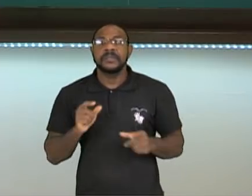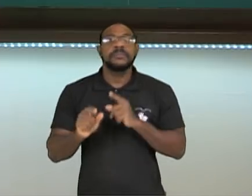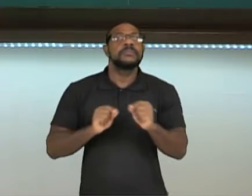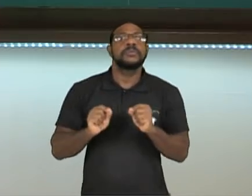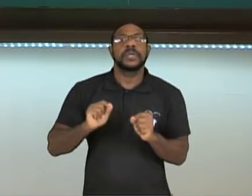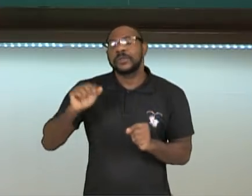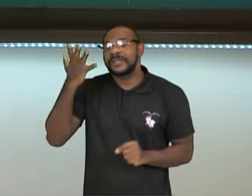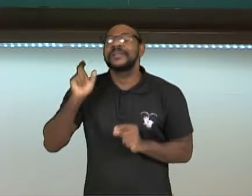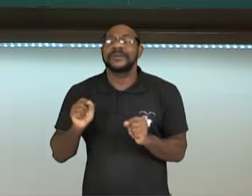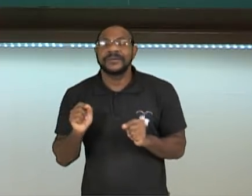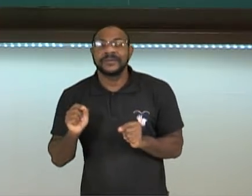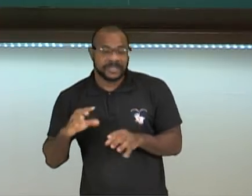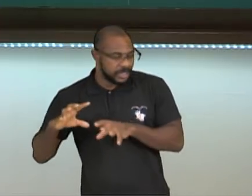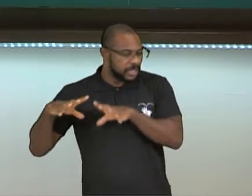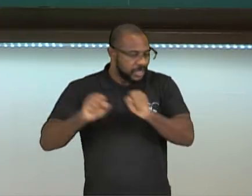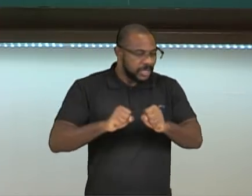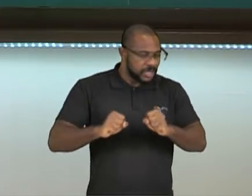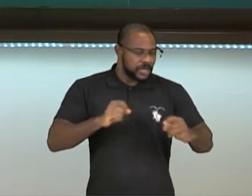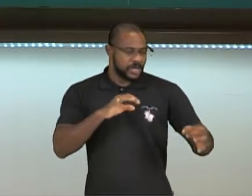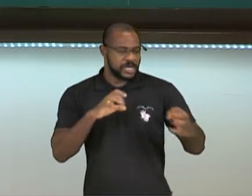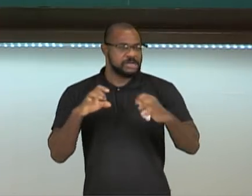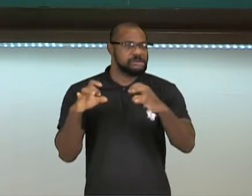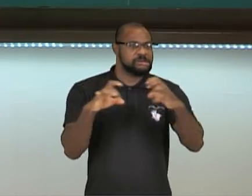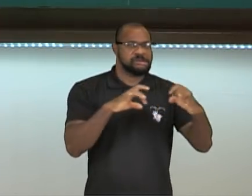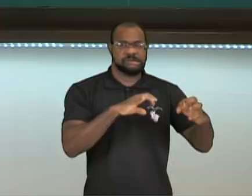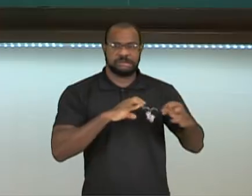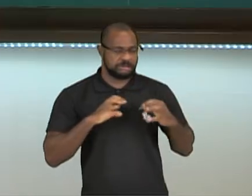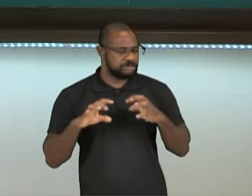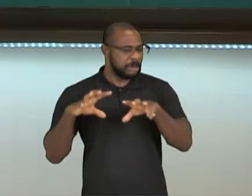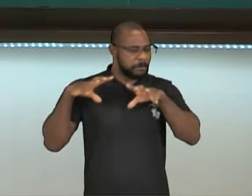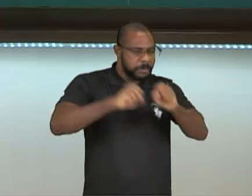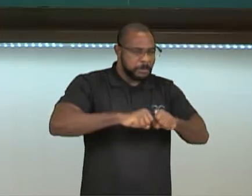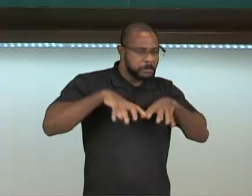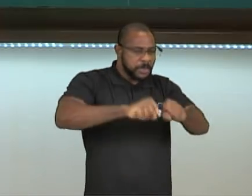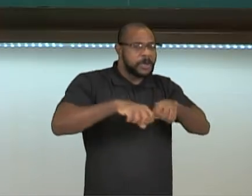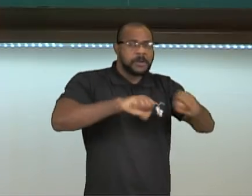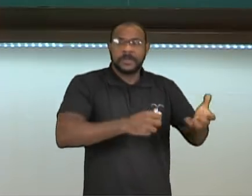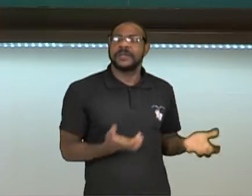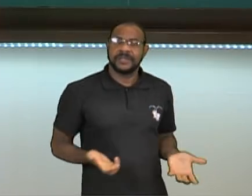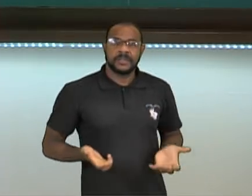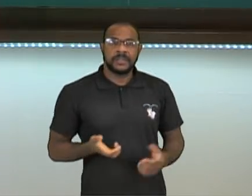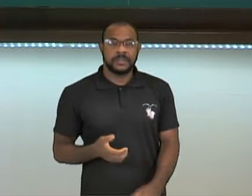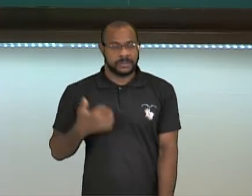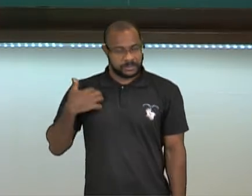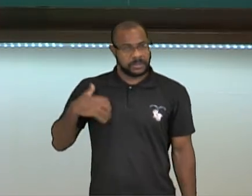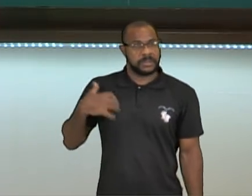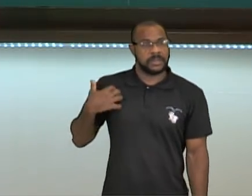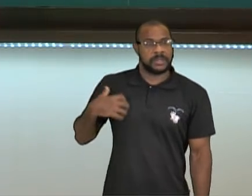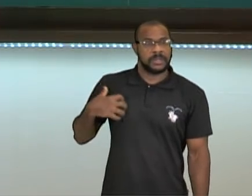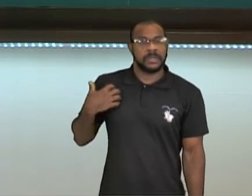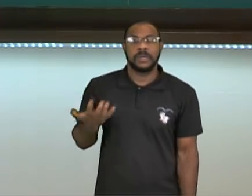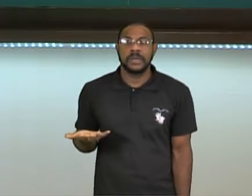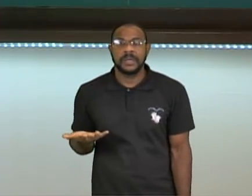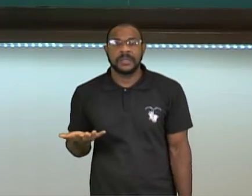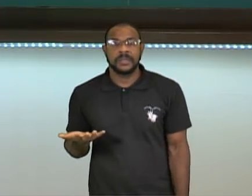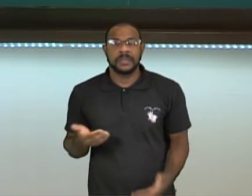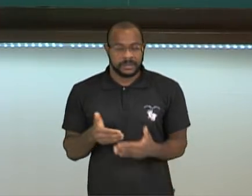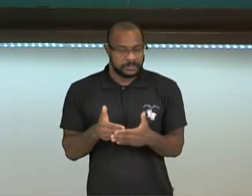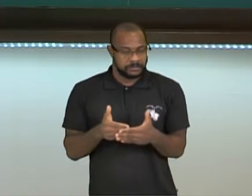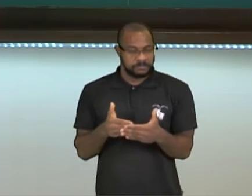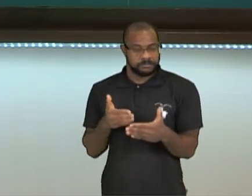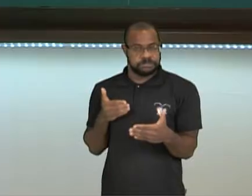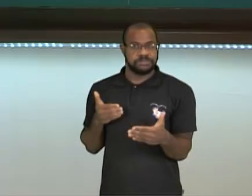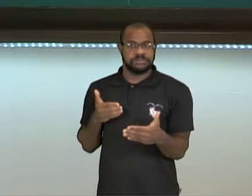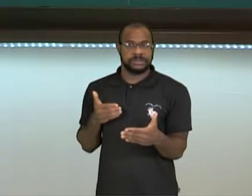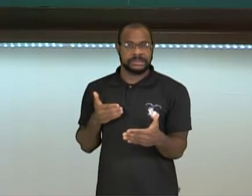E aí, se deu toda a área de instabilidade. Os argentinos, opa, deram um passo atrás.